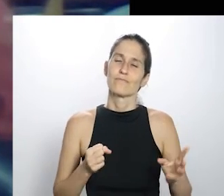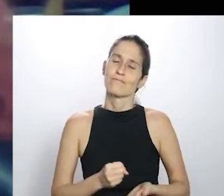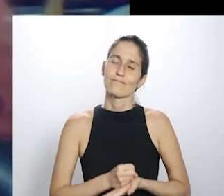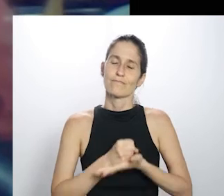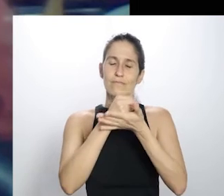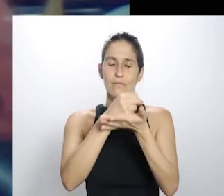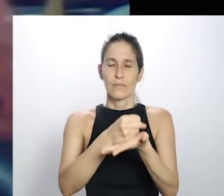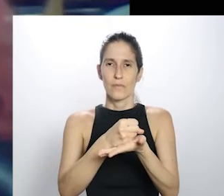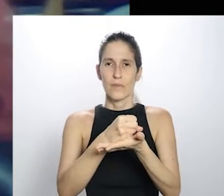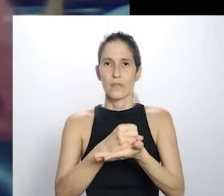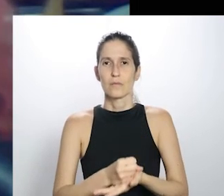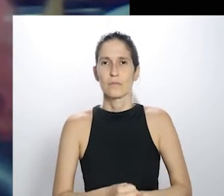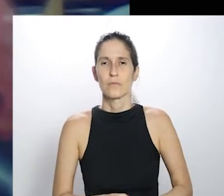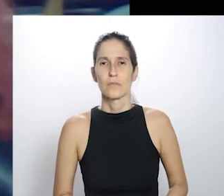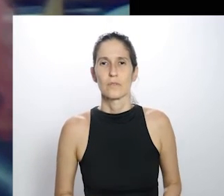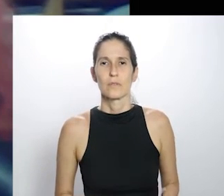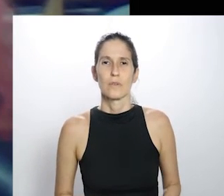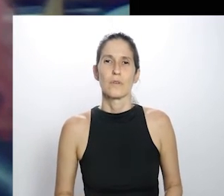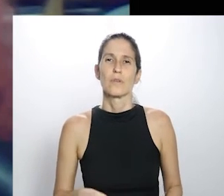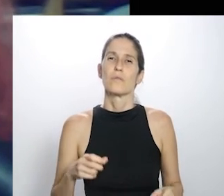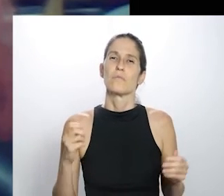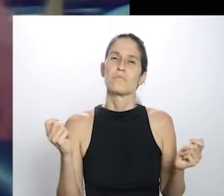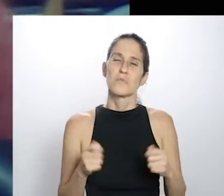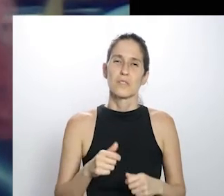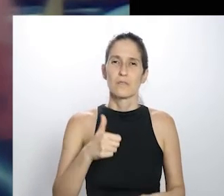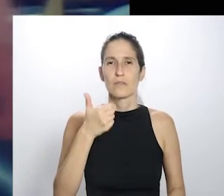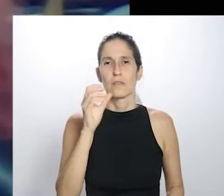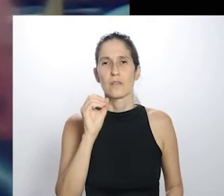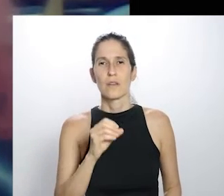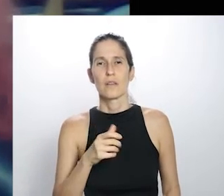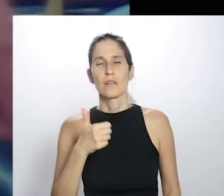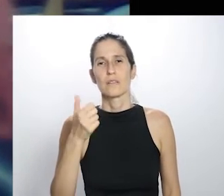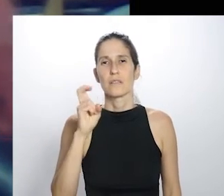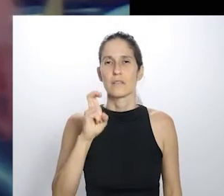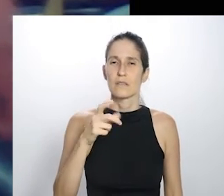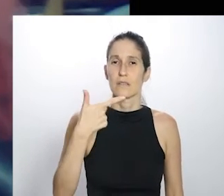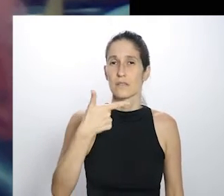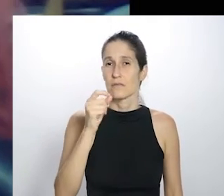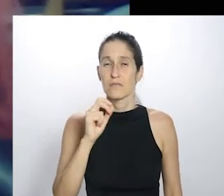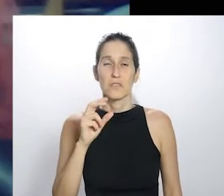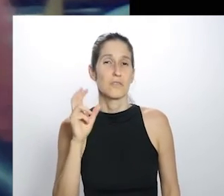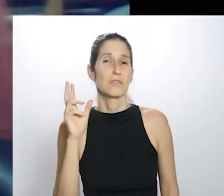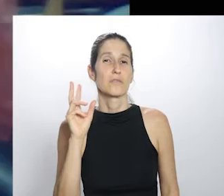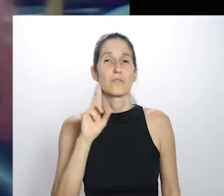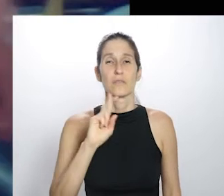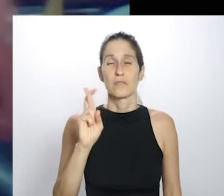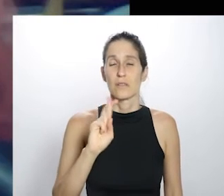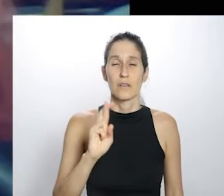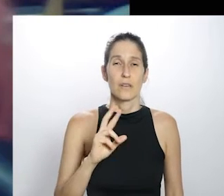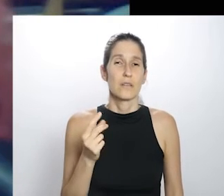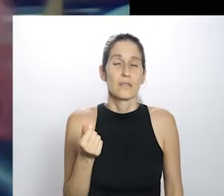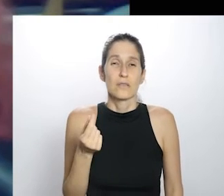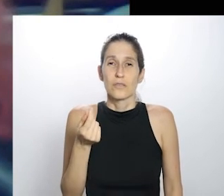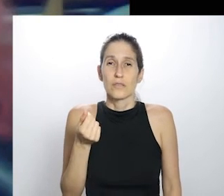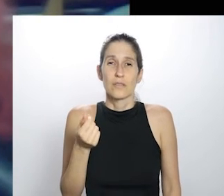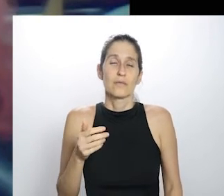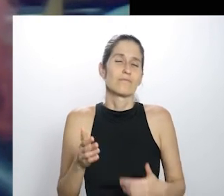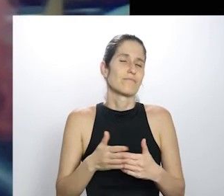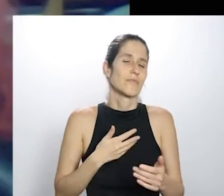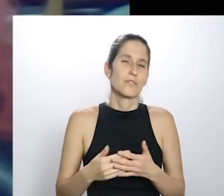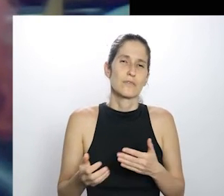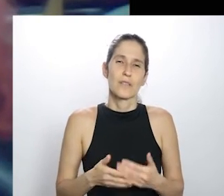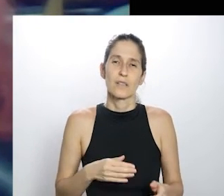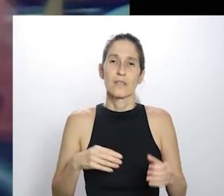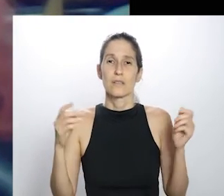esses indígenas sejam ajudados, que seja com 10, 15, 20 reais, não interessa, é importante a gente